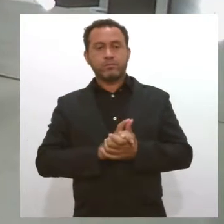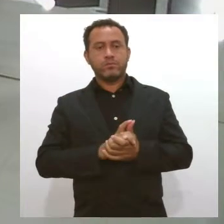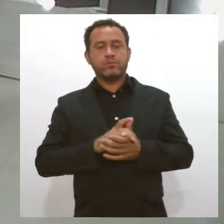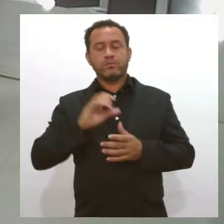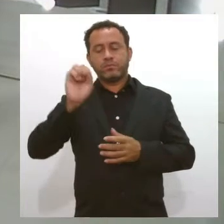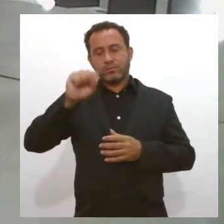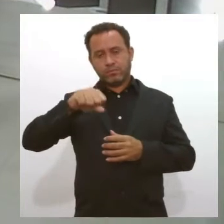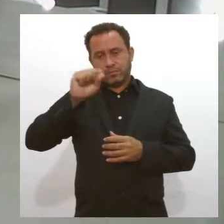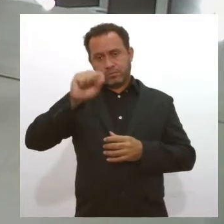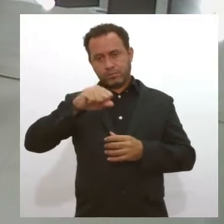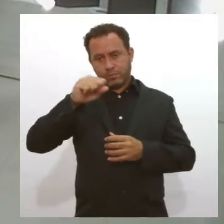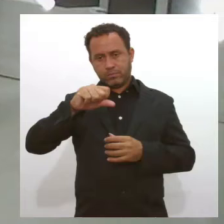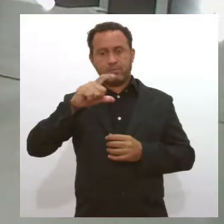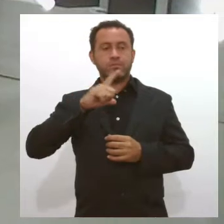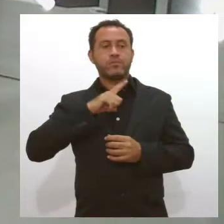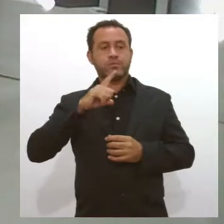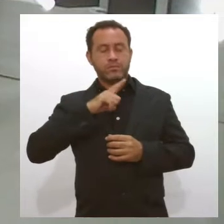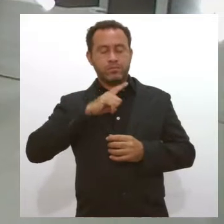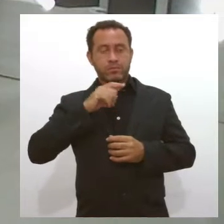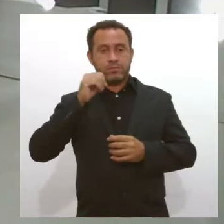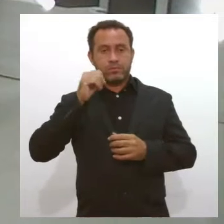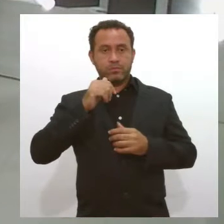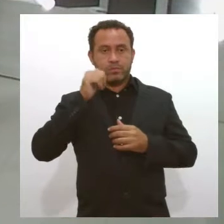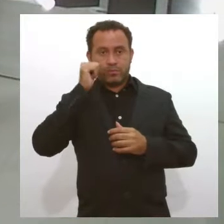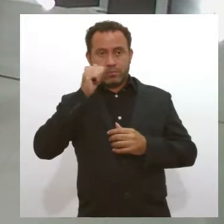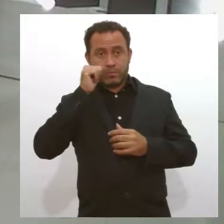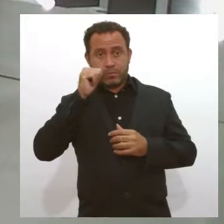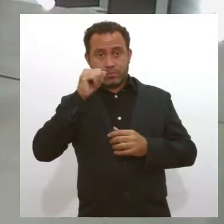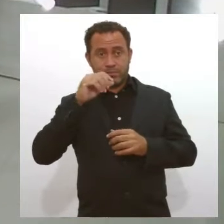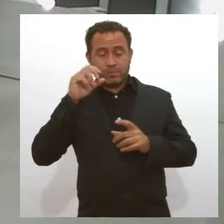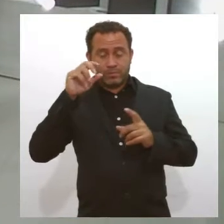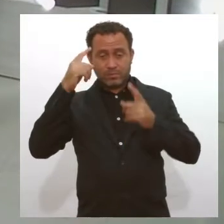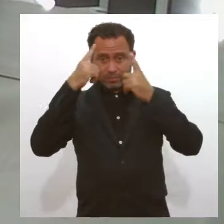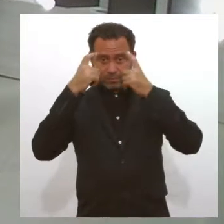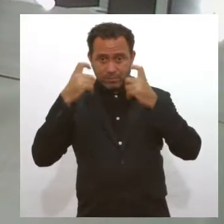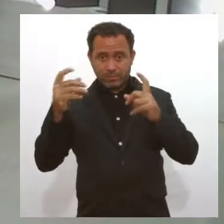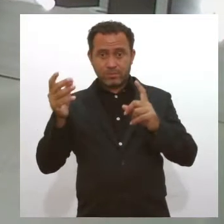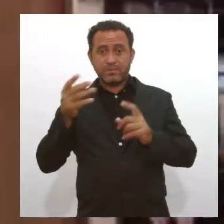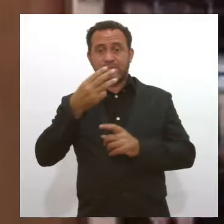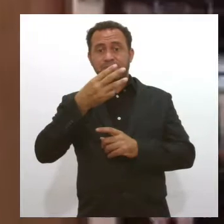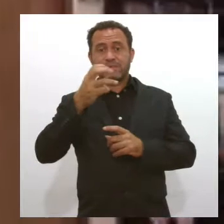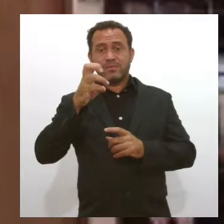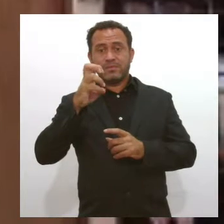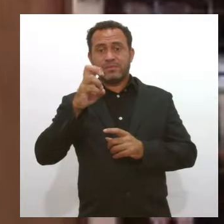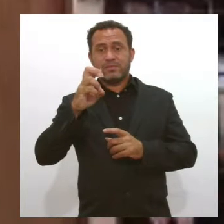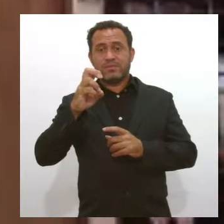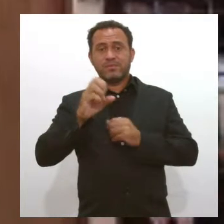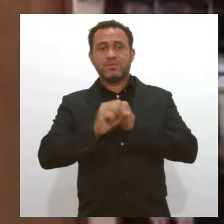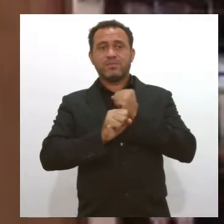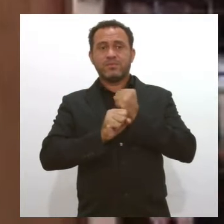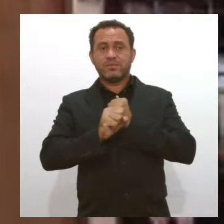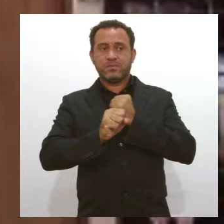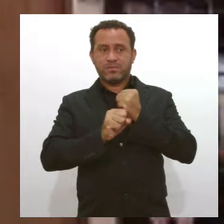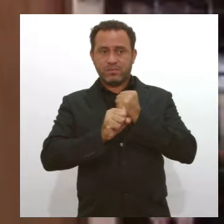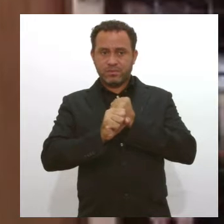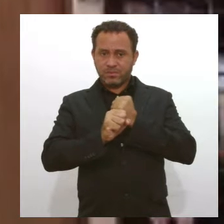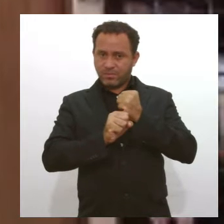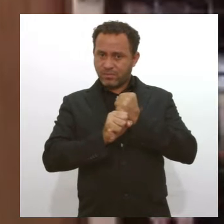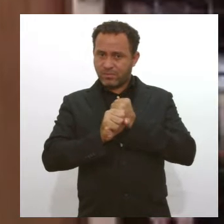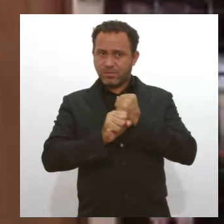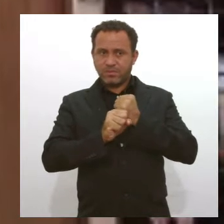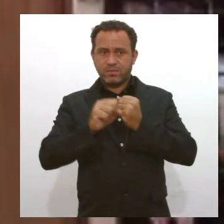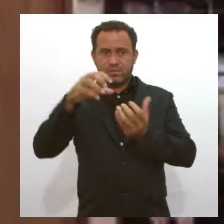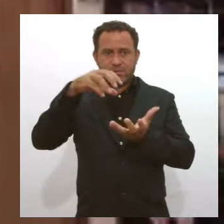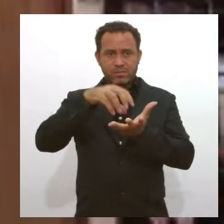Exatamente. Nós temos casos que mulheres estavam sofrendo violência há 35 anos, procuraram a casa da mulher